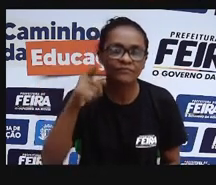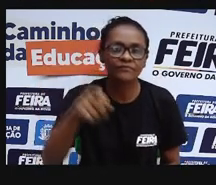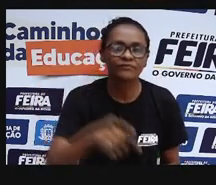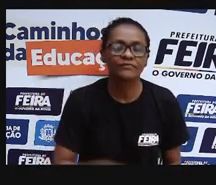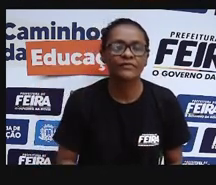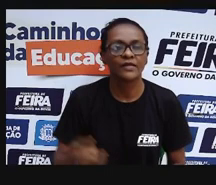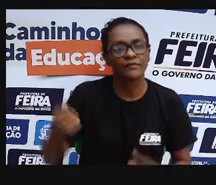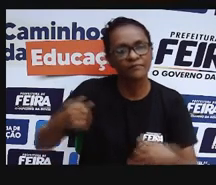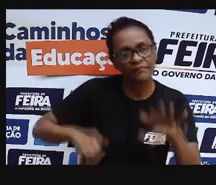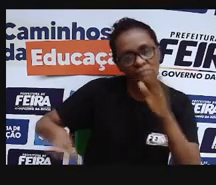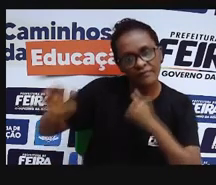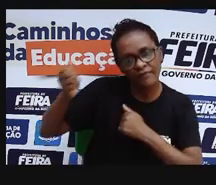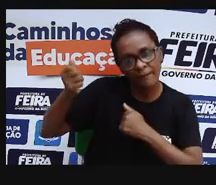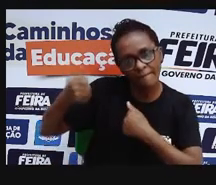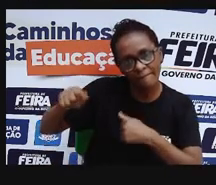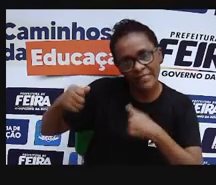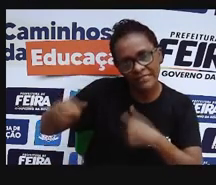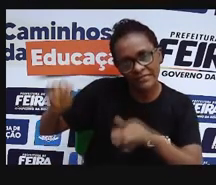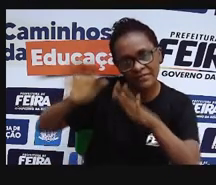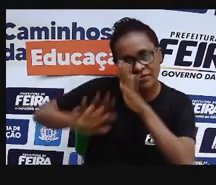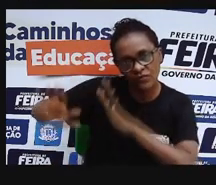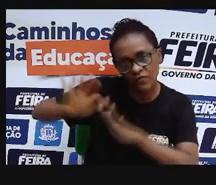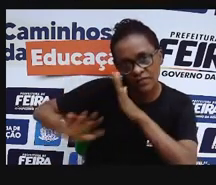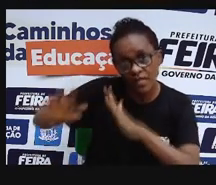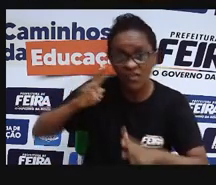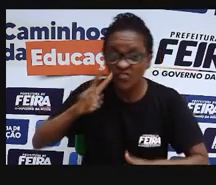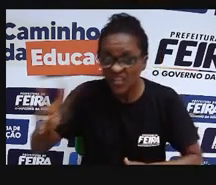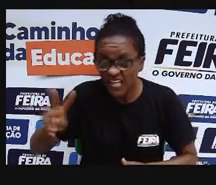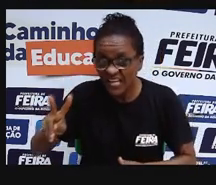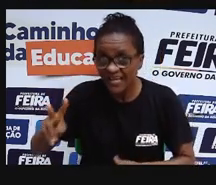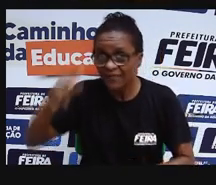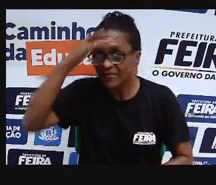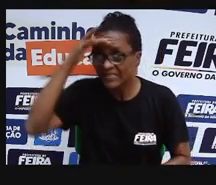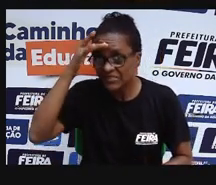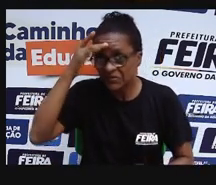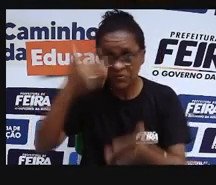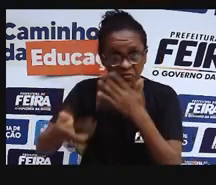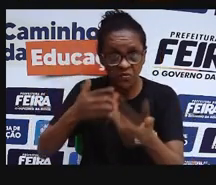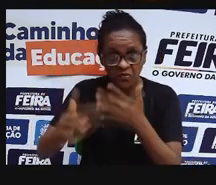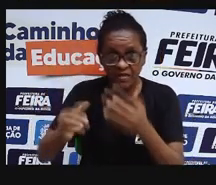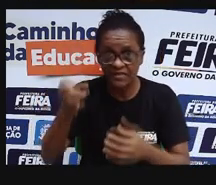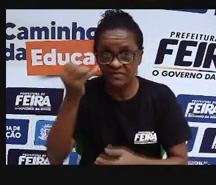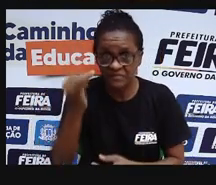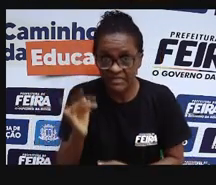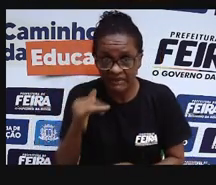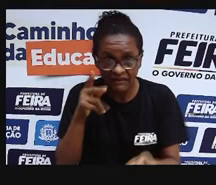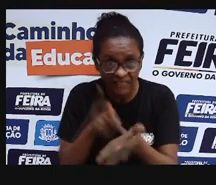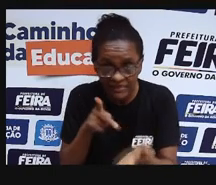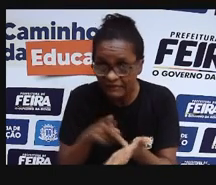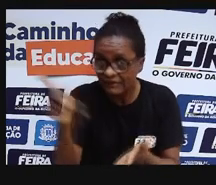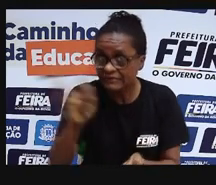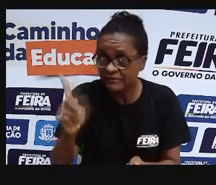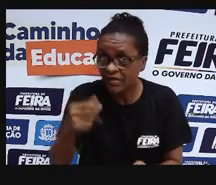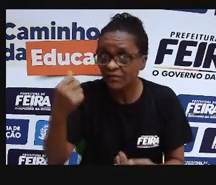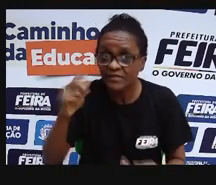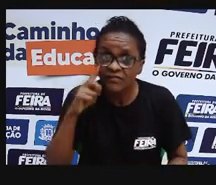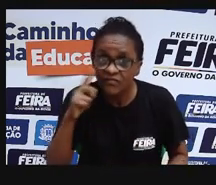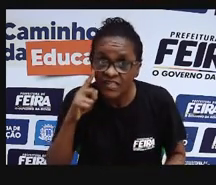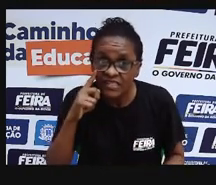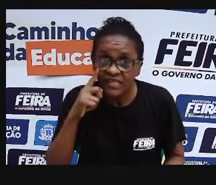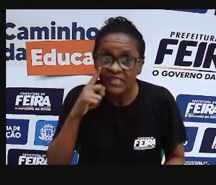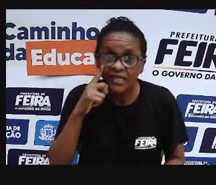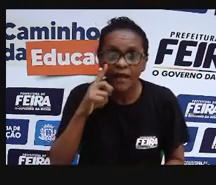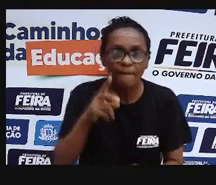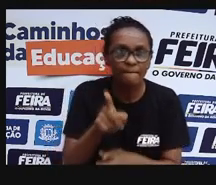cuidado de onde a gente retira as informações para nos informar. Então, quando a Pro traz a